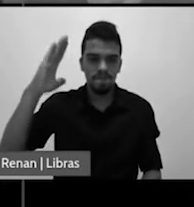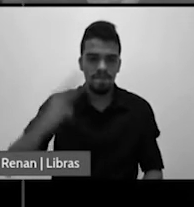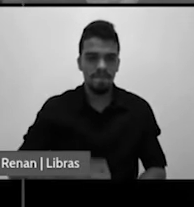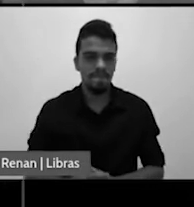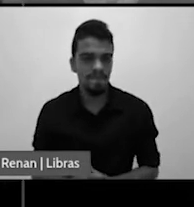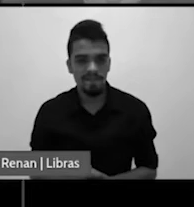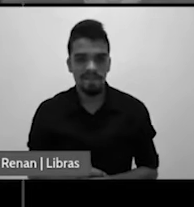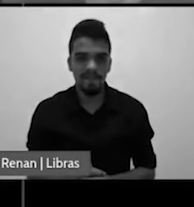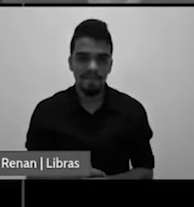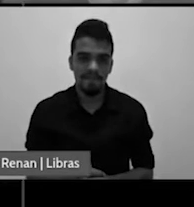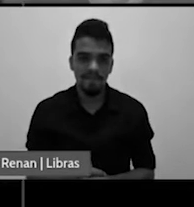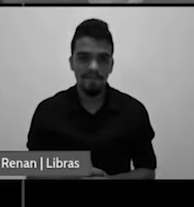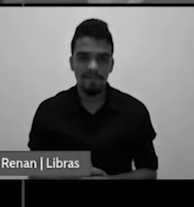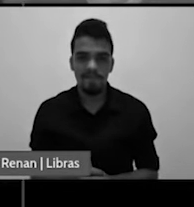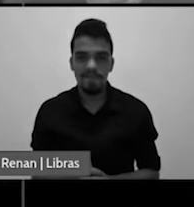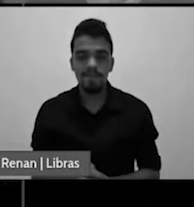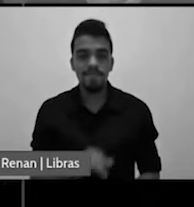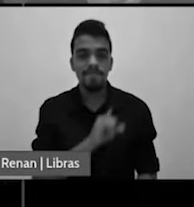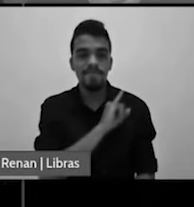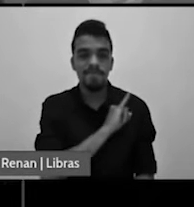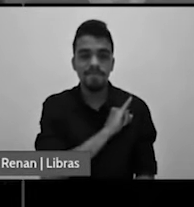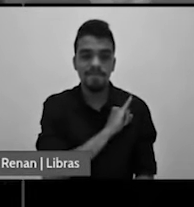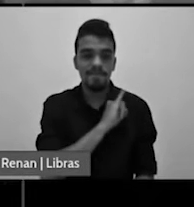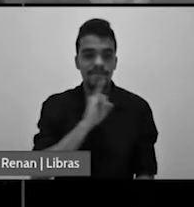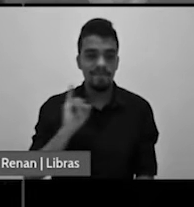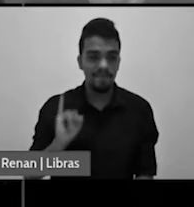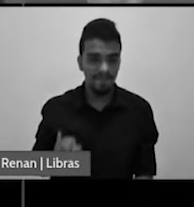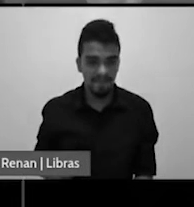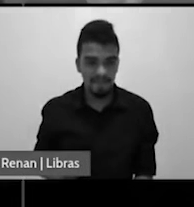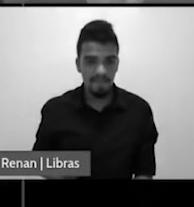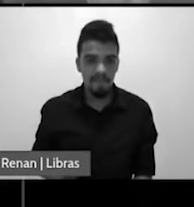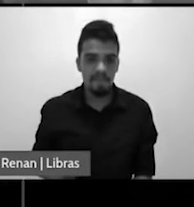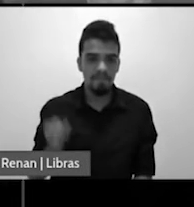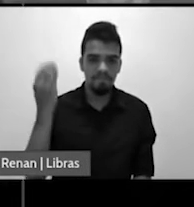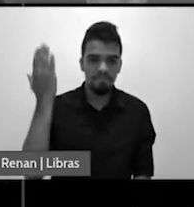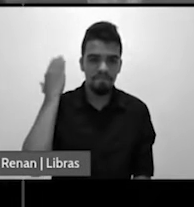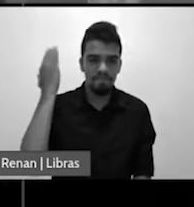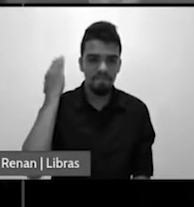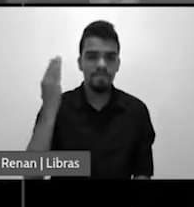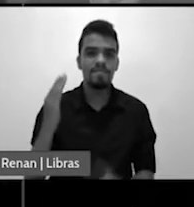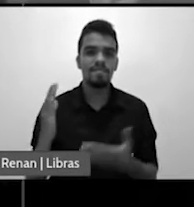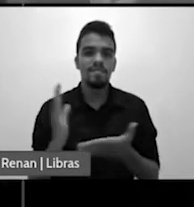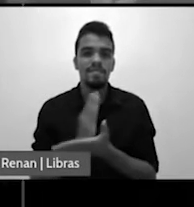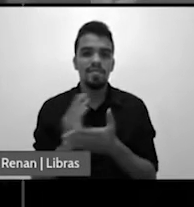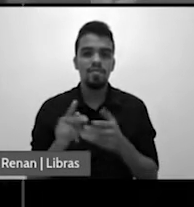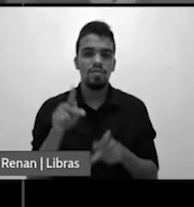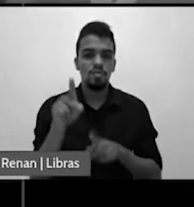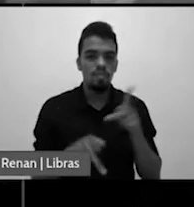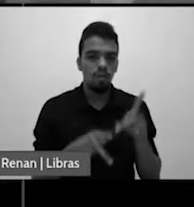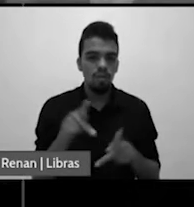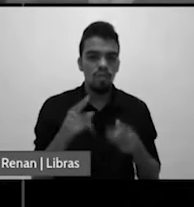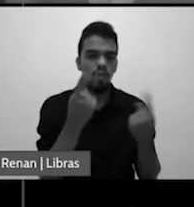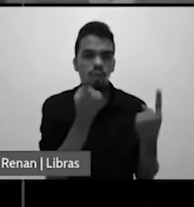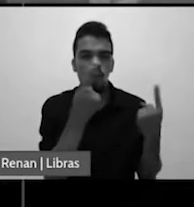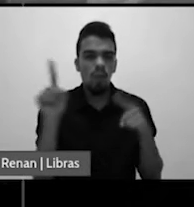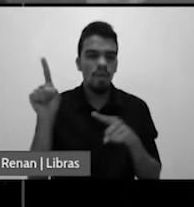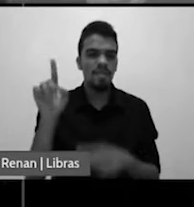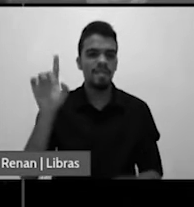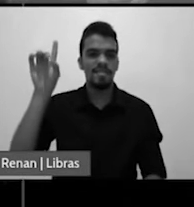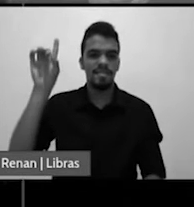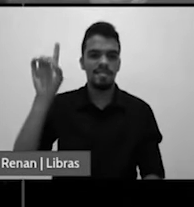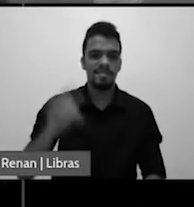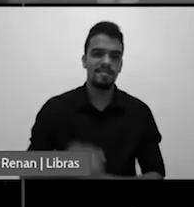que os impérios se levantaram contra o mandamento de Deus? Eu vou falar primeiro de um